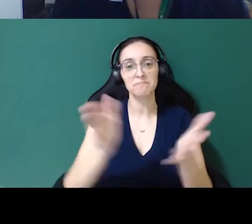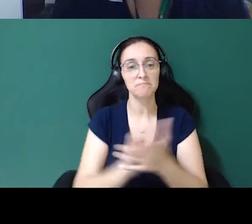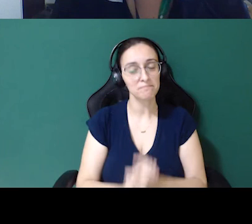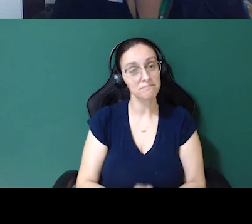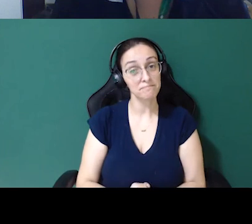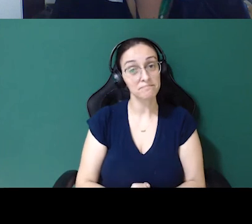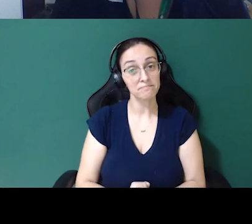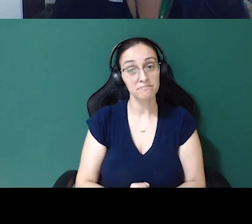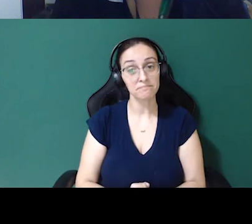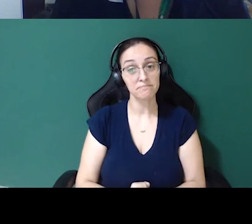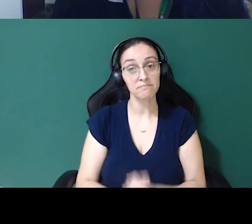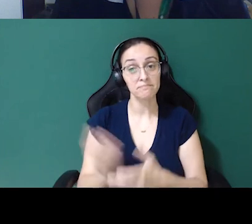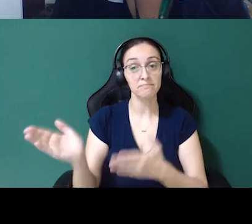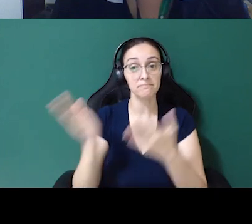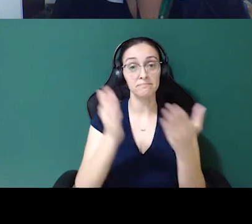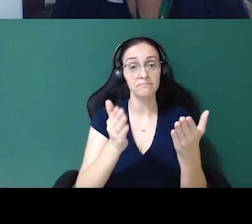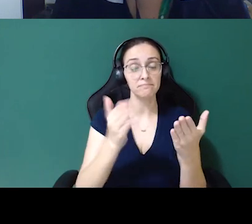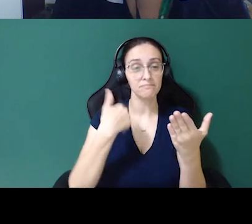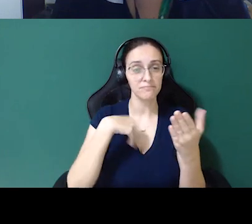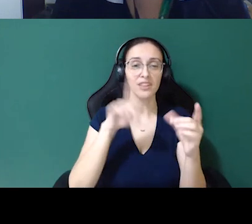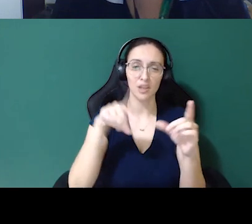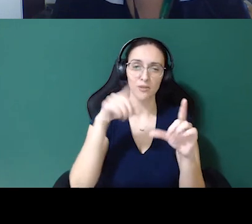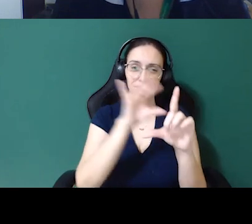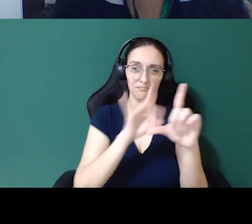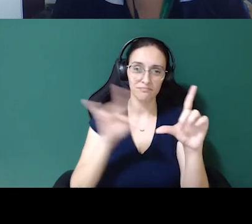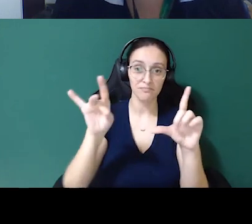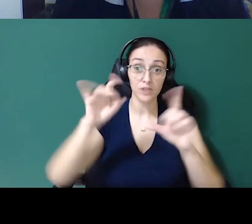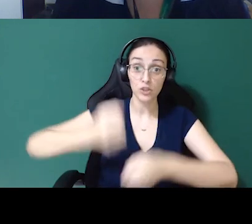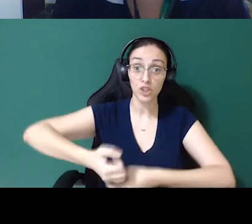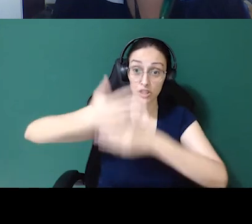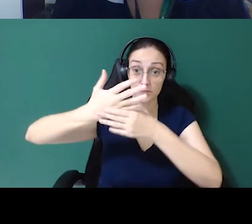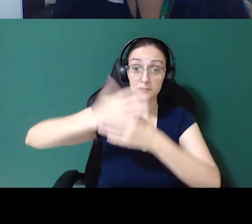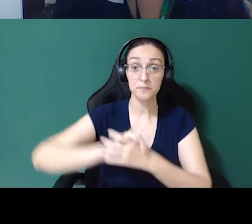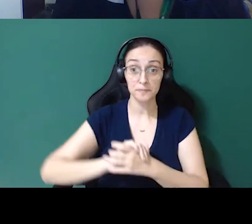Eu trouxe aqui, né, eu vou disponibilizar para vocês aqui no chat